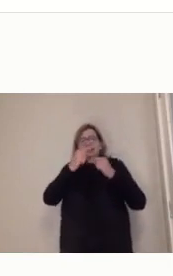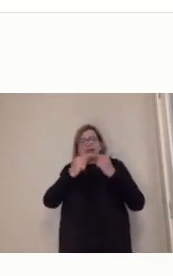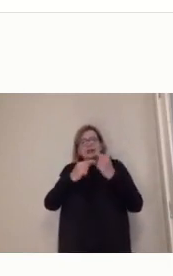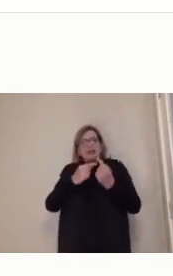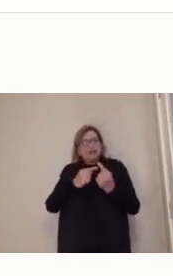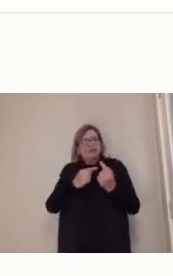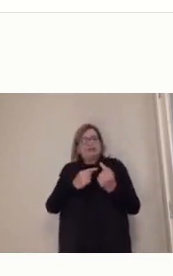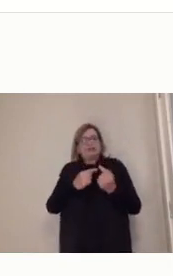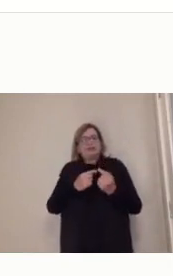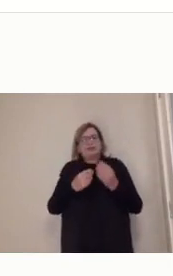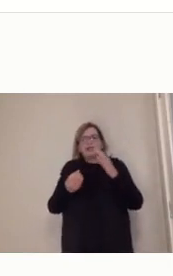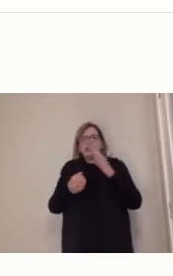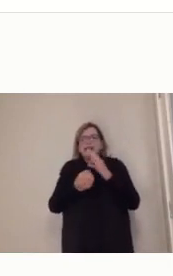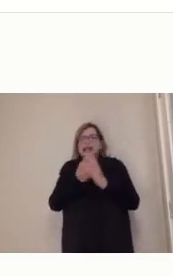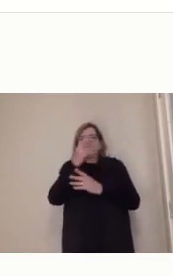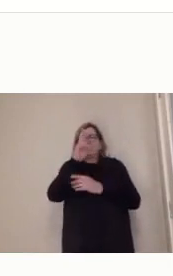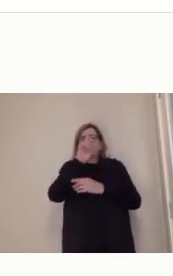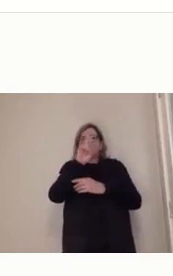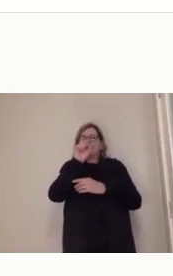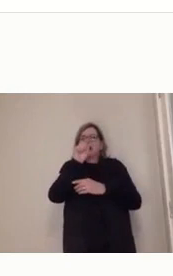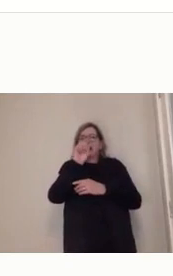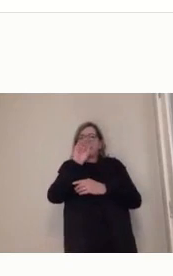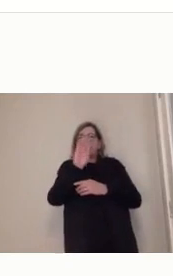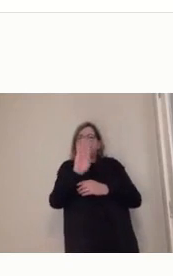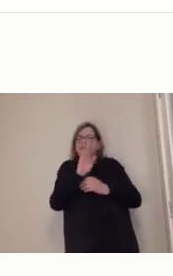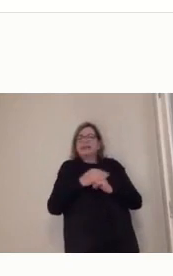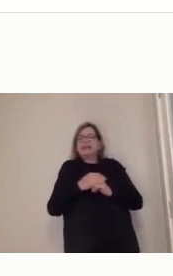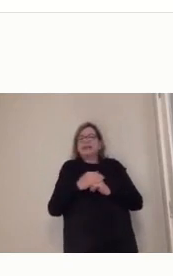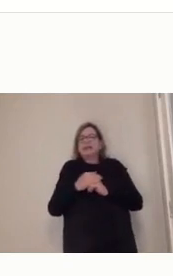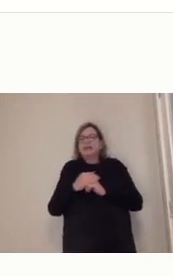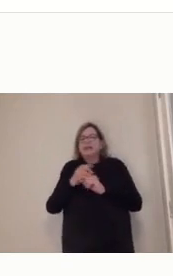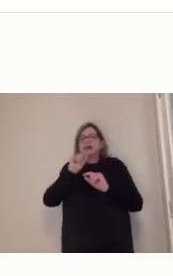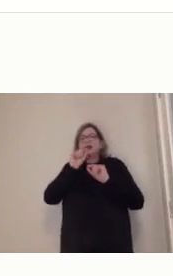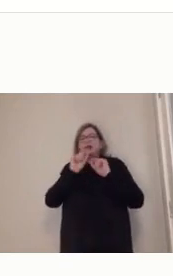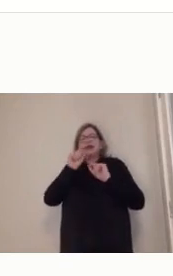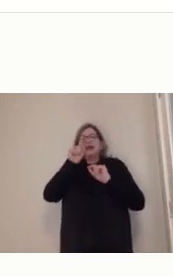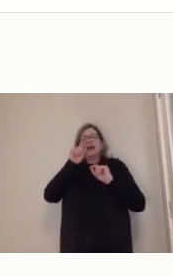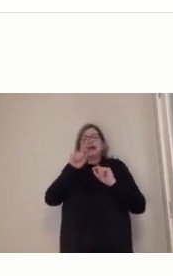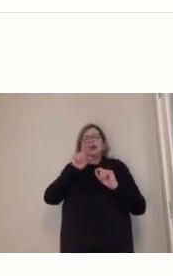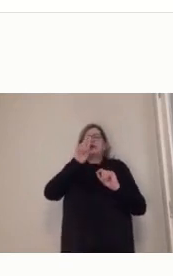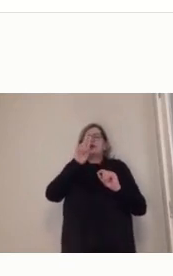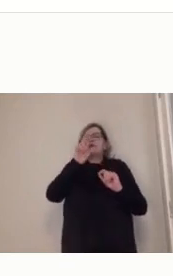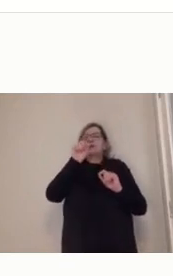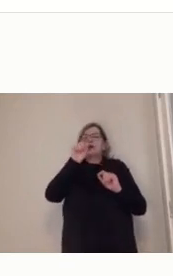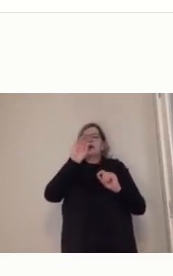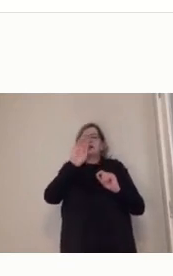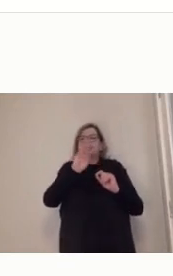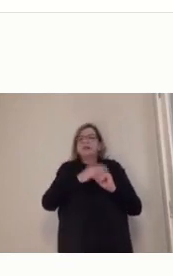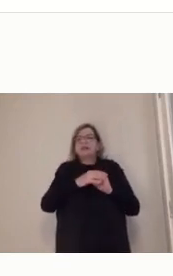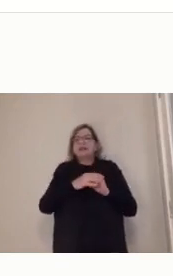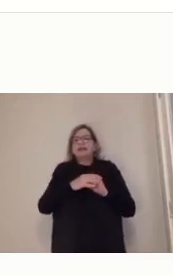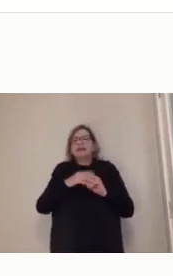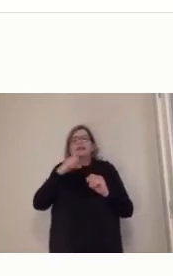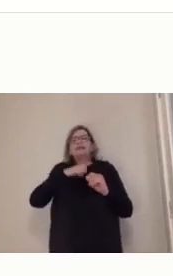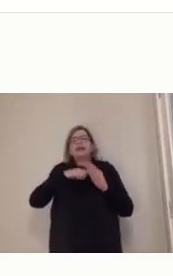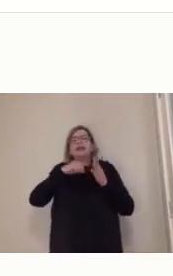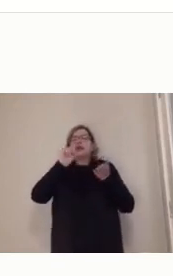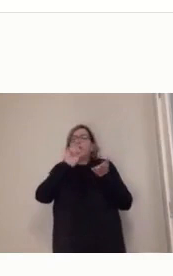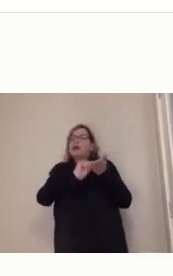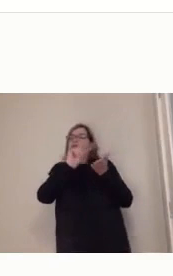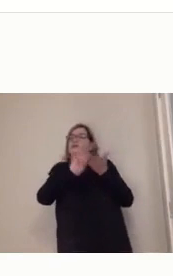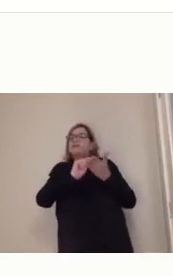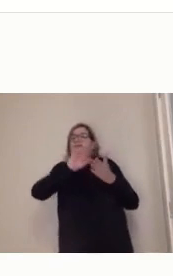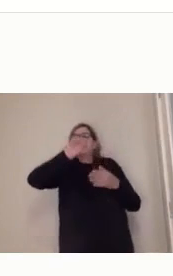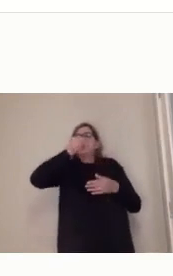que normatiza a educação à distância e que diz que precisaria criar legislação